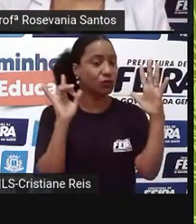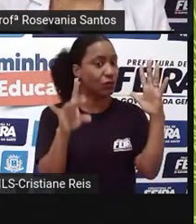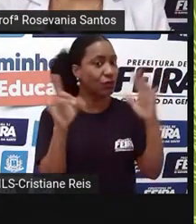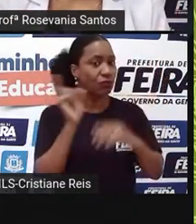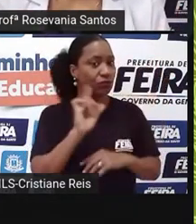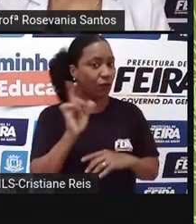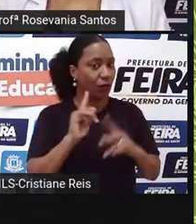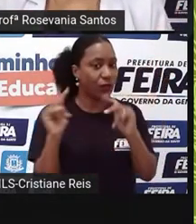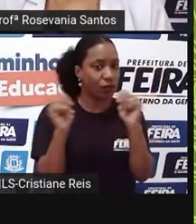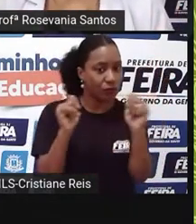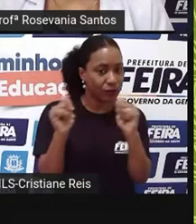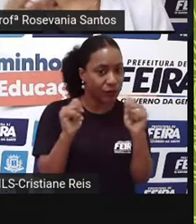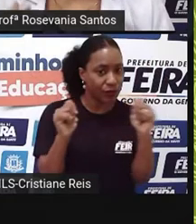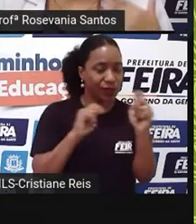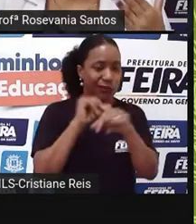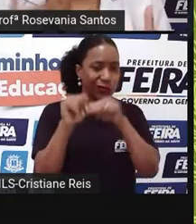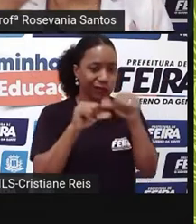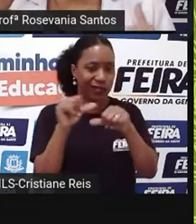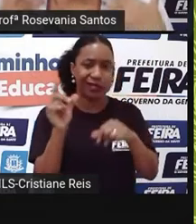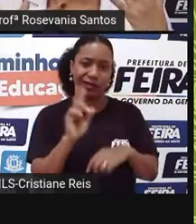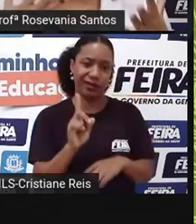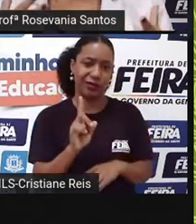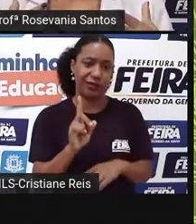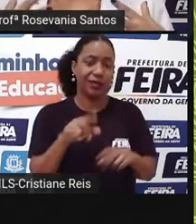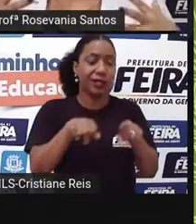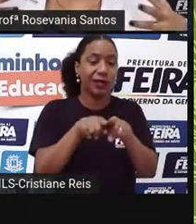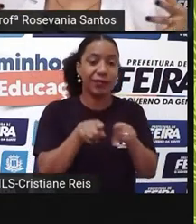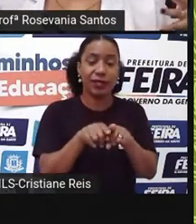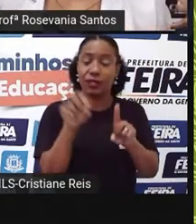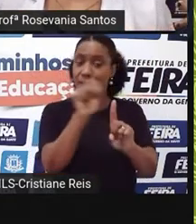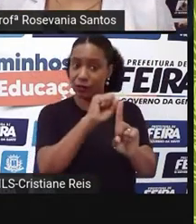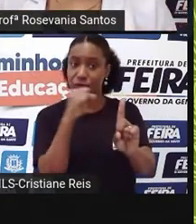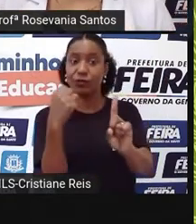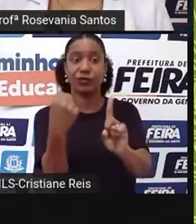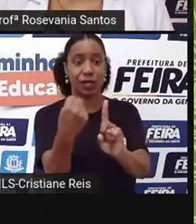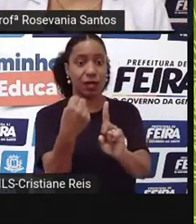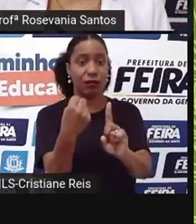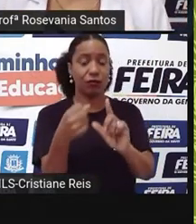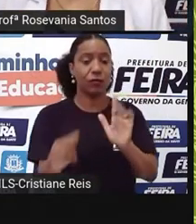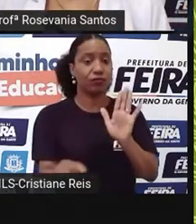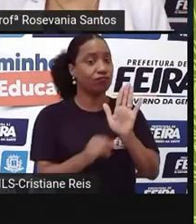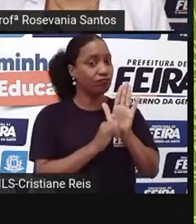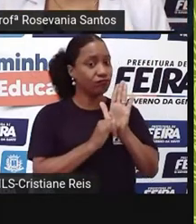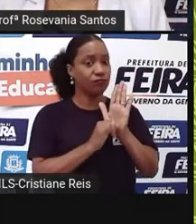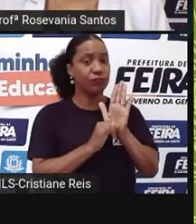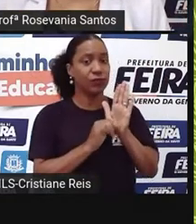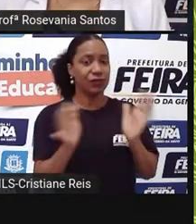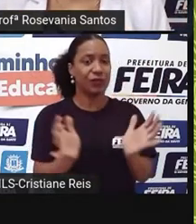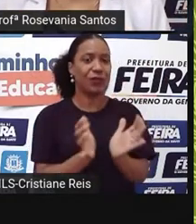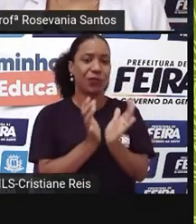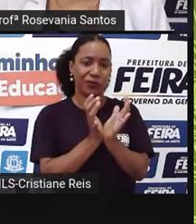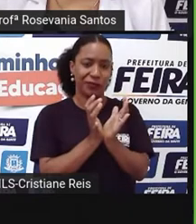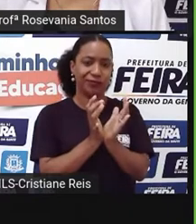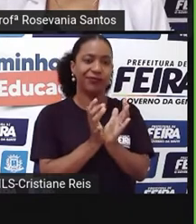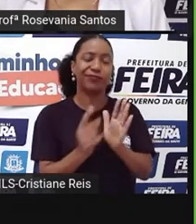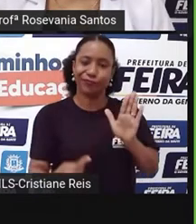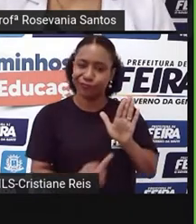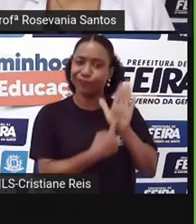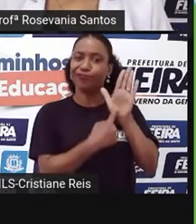aspectos sociais. E mexer com essa questão, né, de identidade gera muitos problemas.